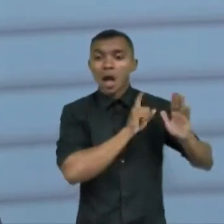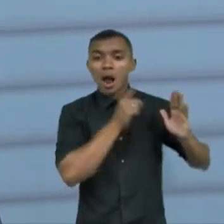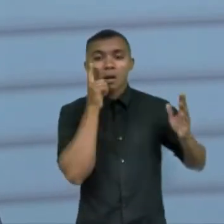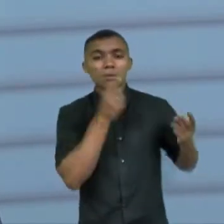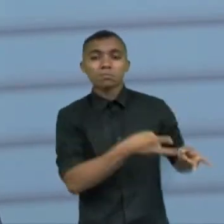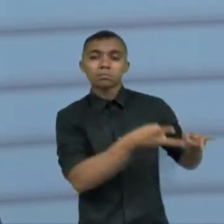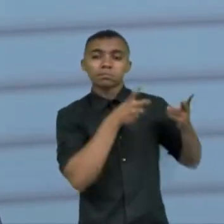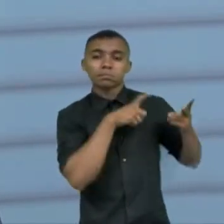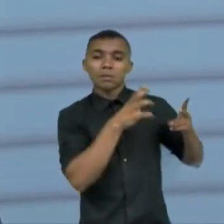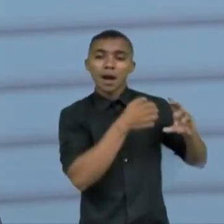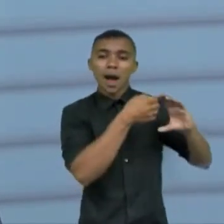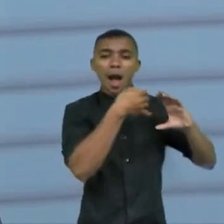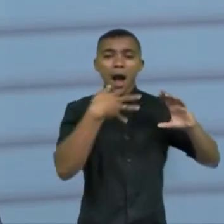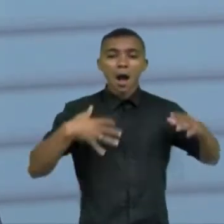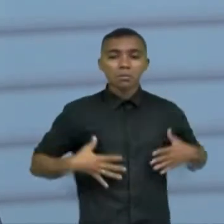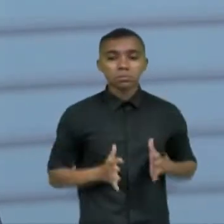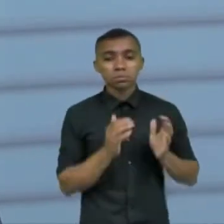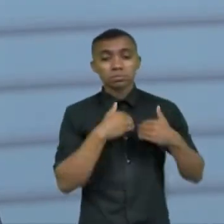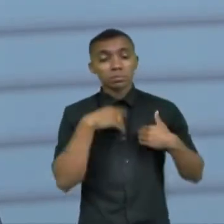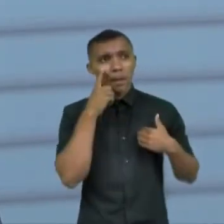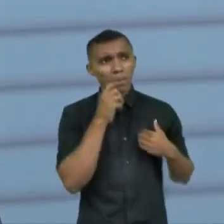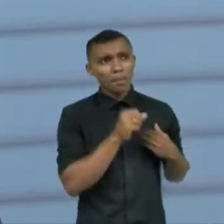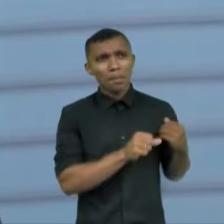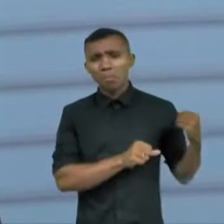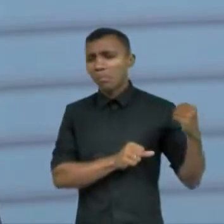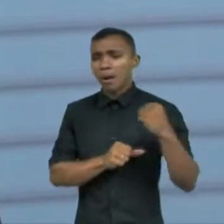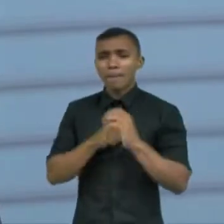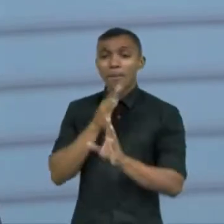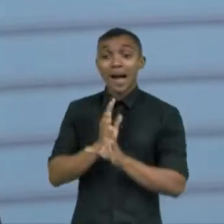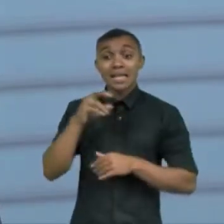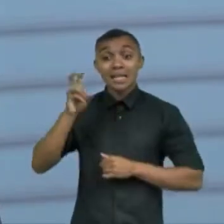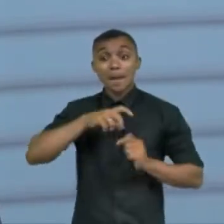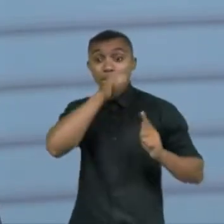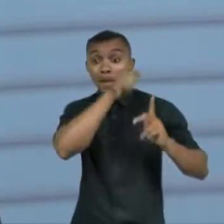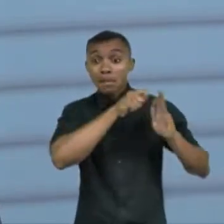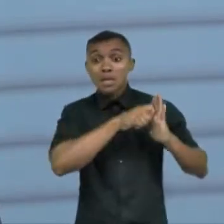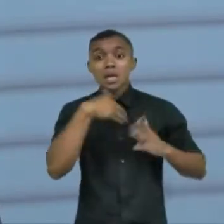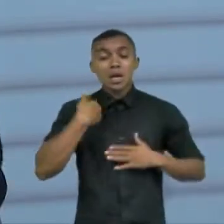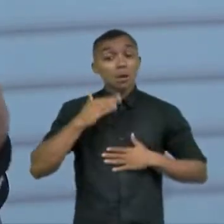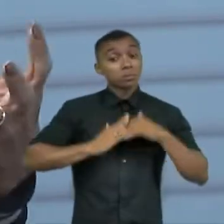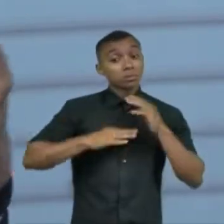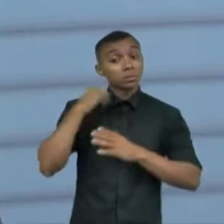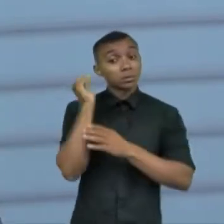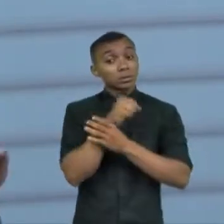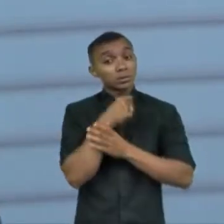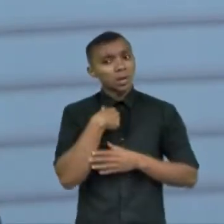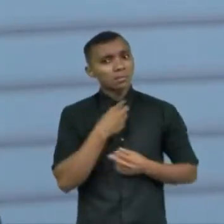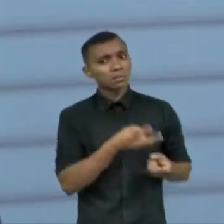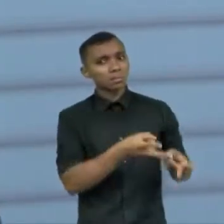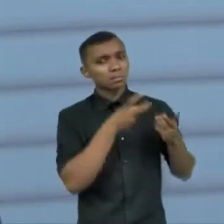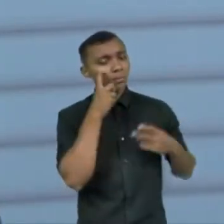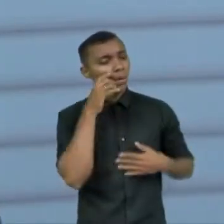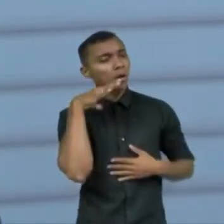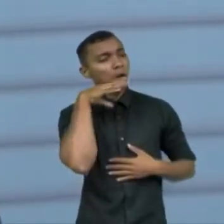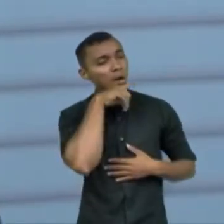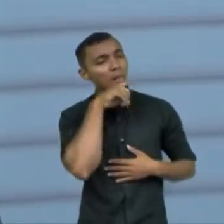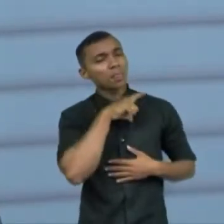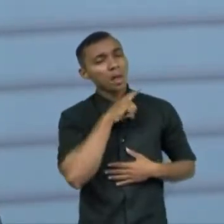alguma alteração depois dos 5 meses que eu como fisioterapeuta comecei a perceber algumas